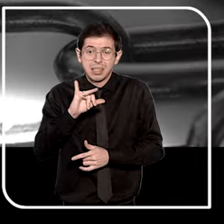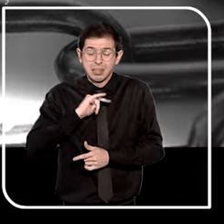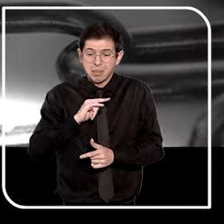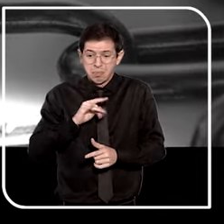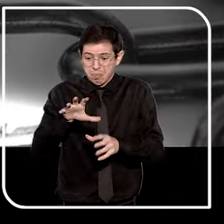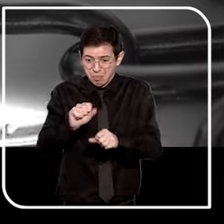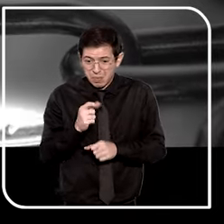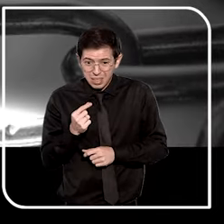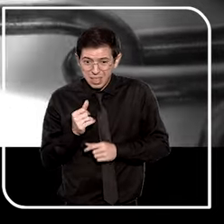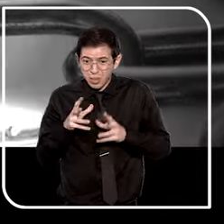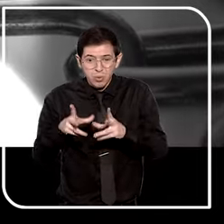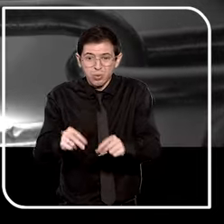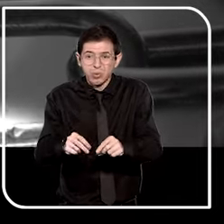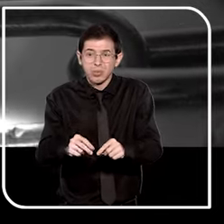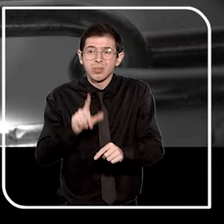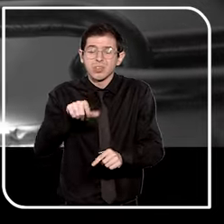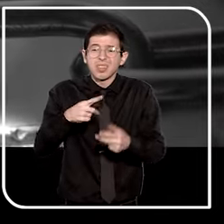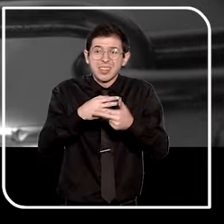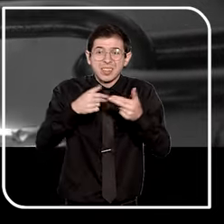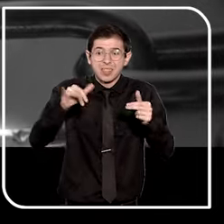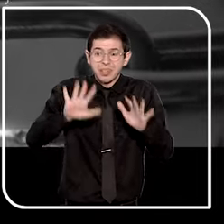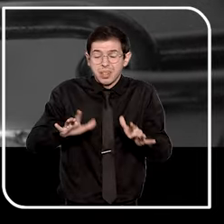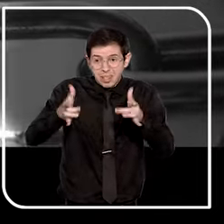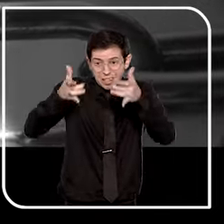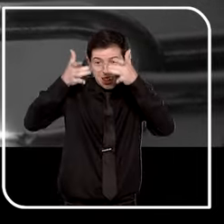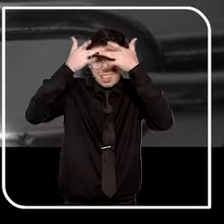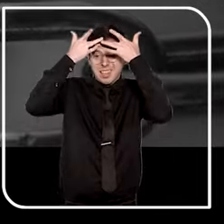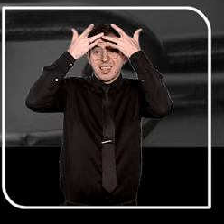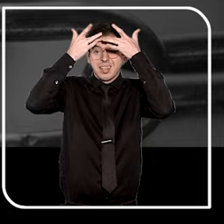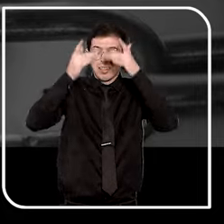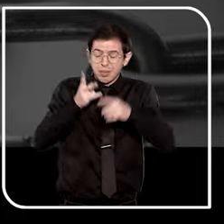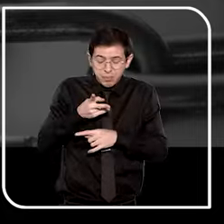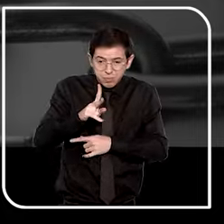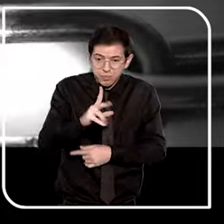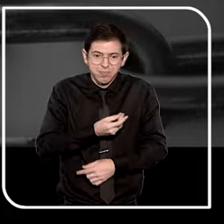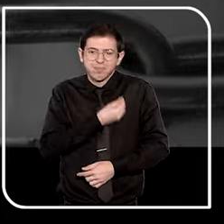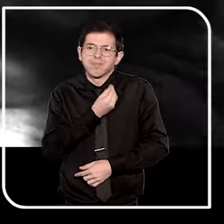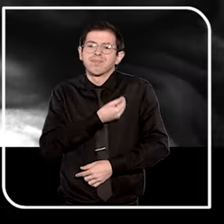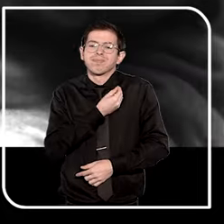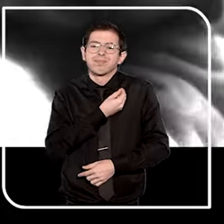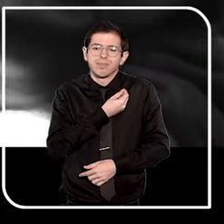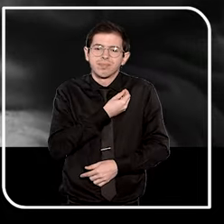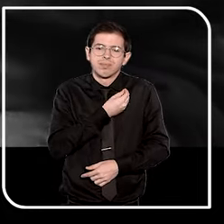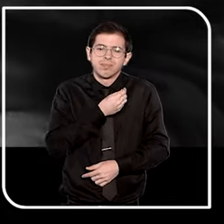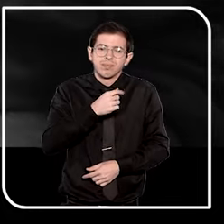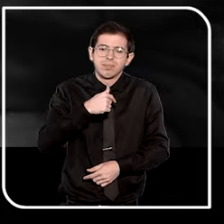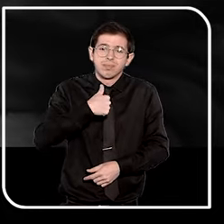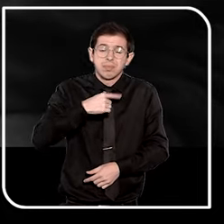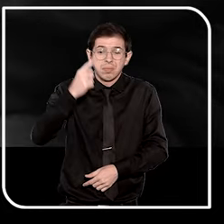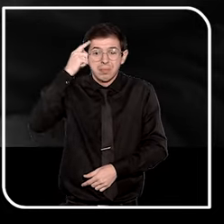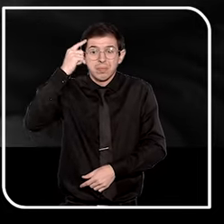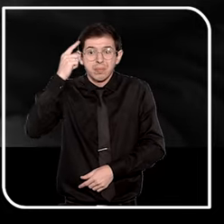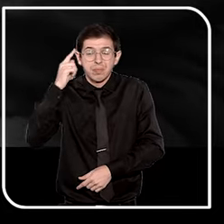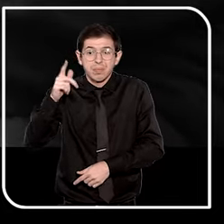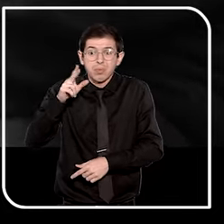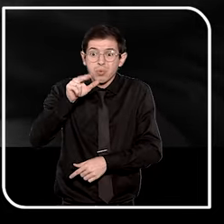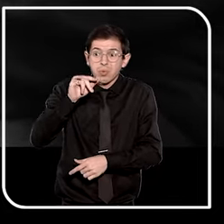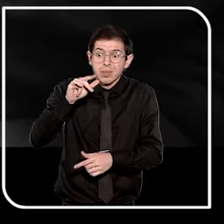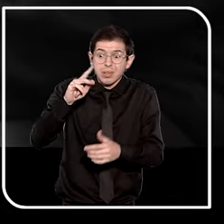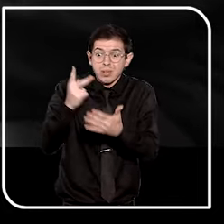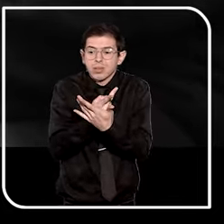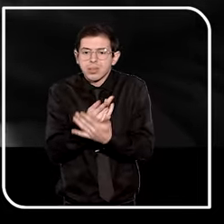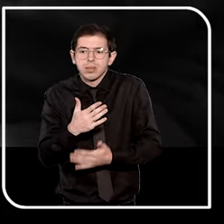todinho, foi uma coisa que fica na minha mente, vai ficar para sempre, eu percebo que nunca ia passar por isso,